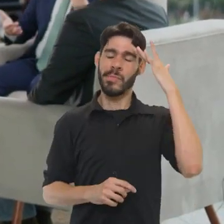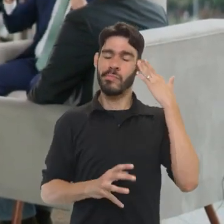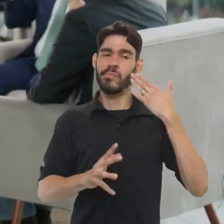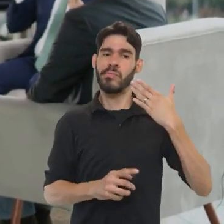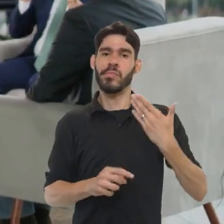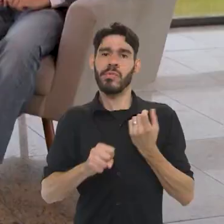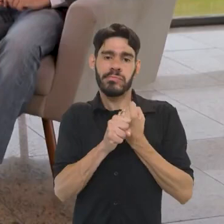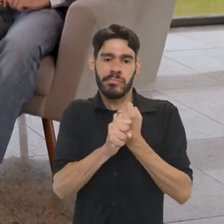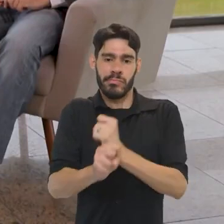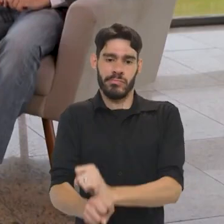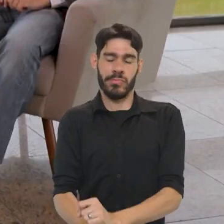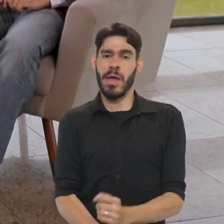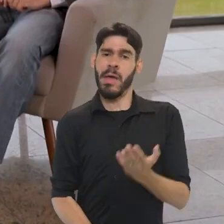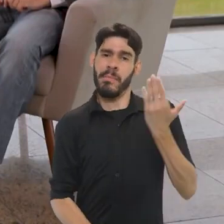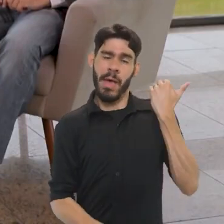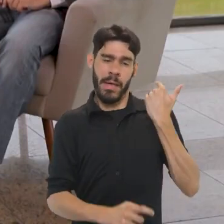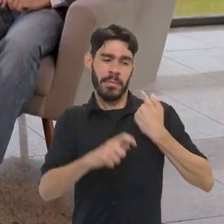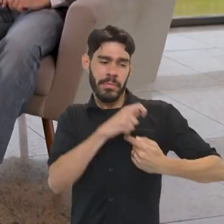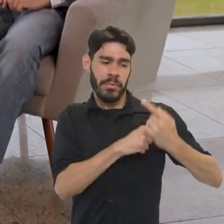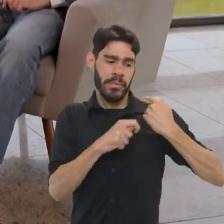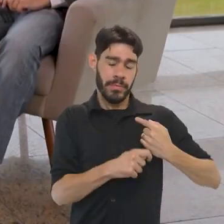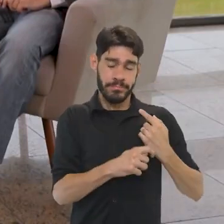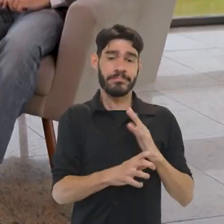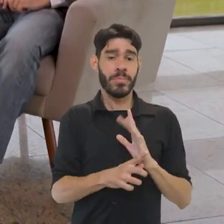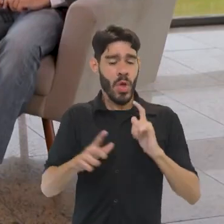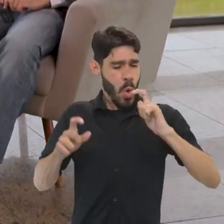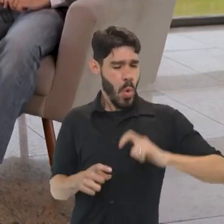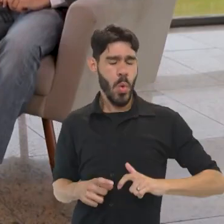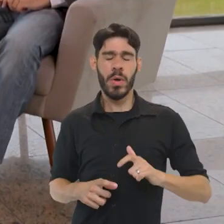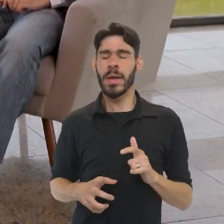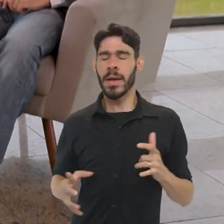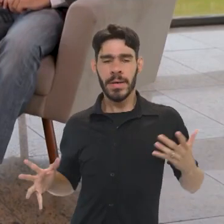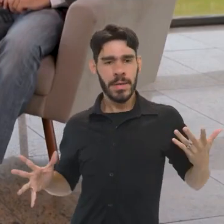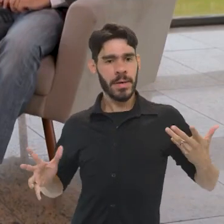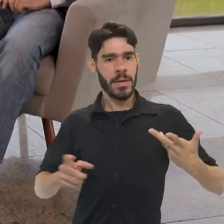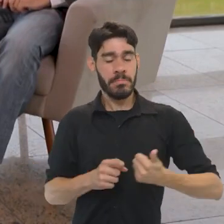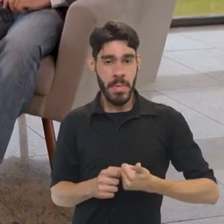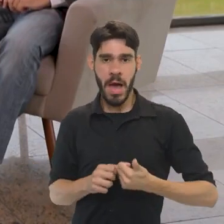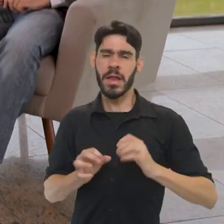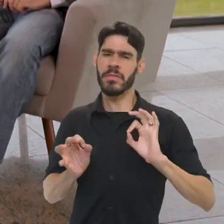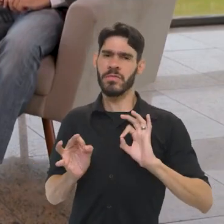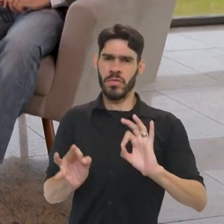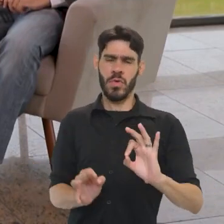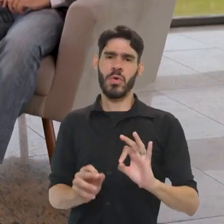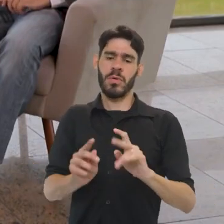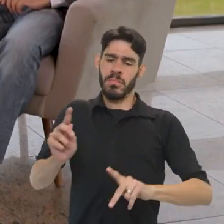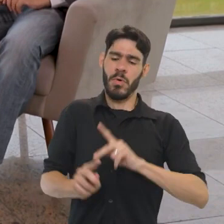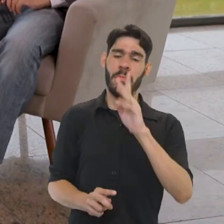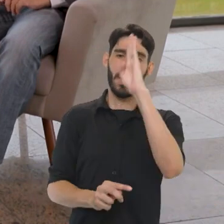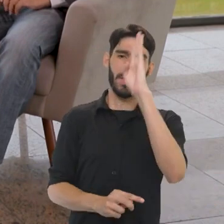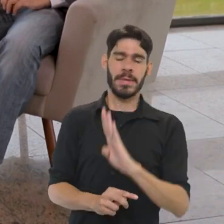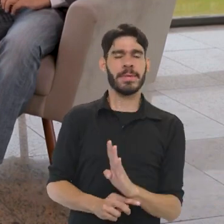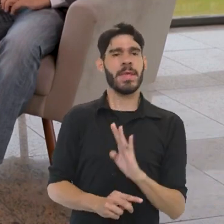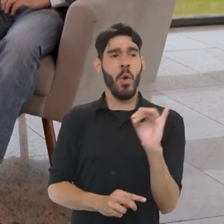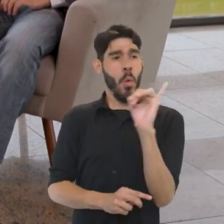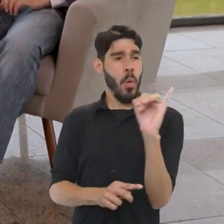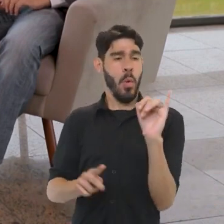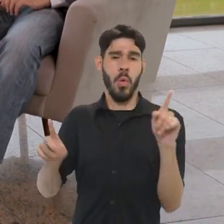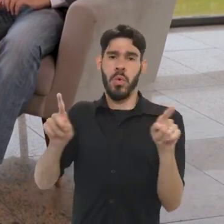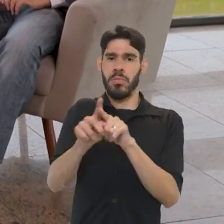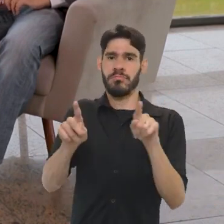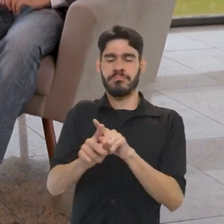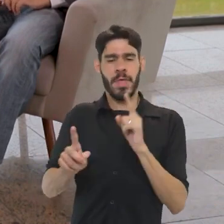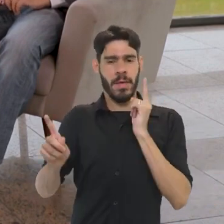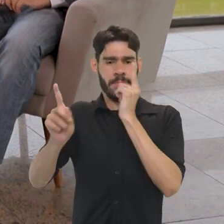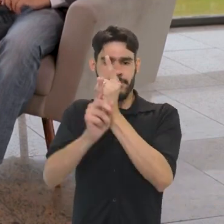dos antigos escravizados, os nossos ancestrais. Então, é um lugar muito rico e que vai servir para a população brasileira e